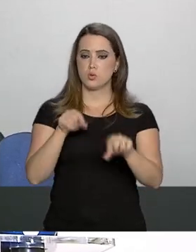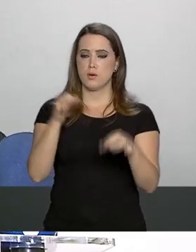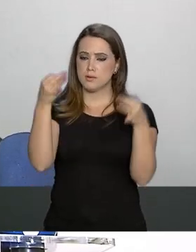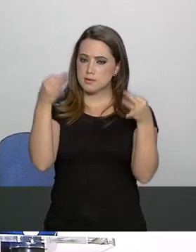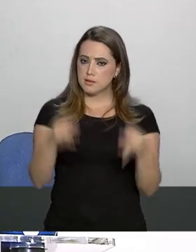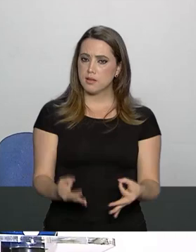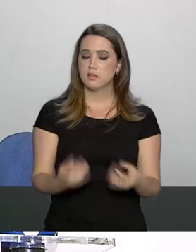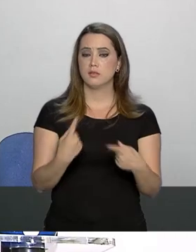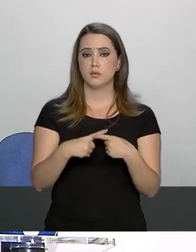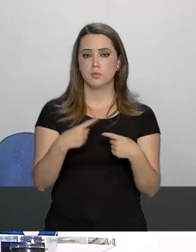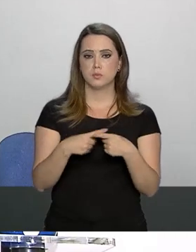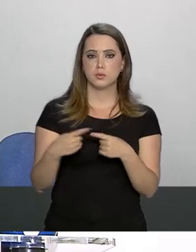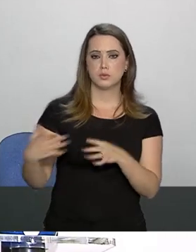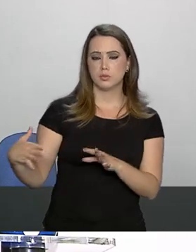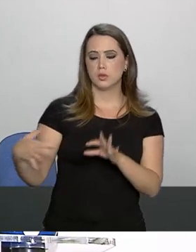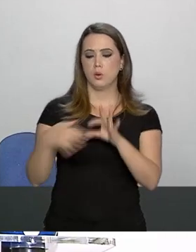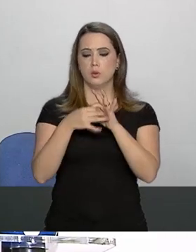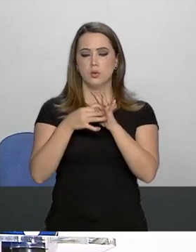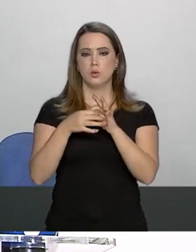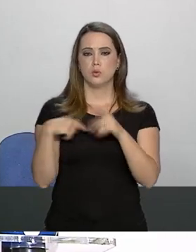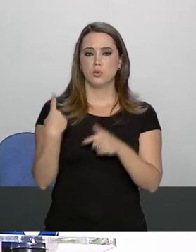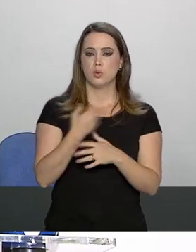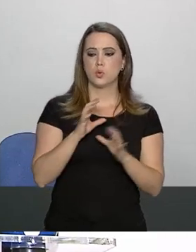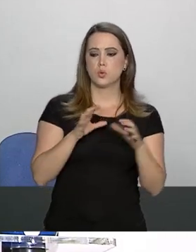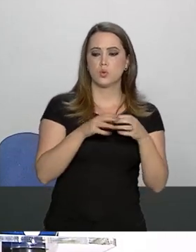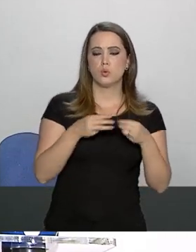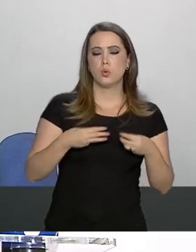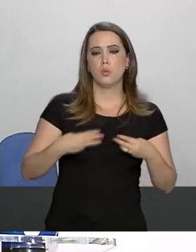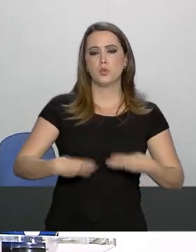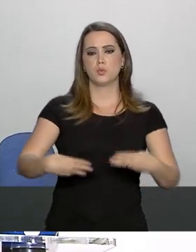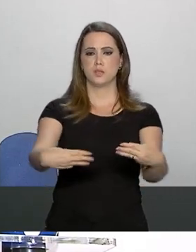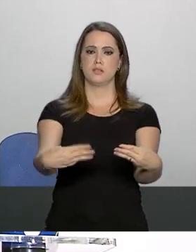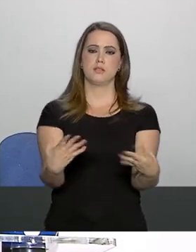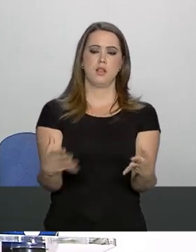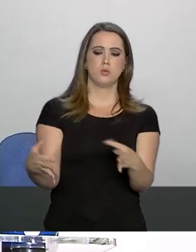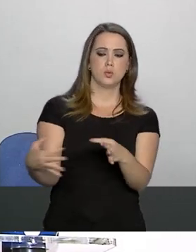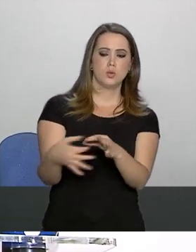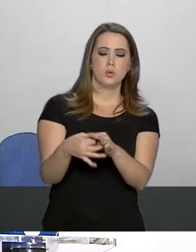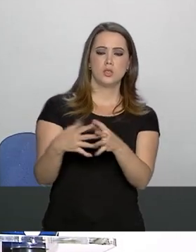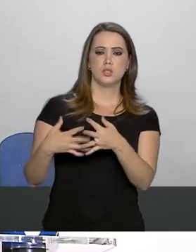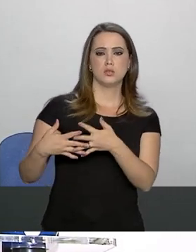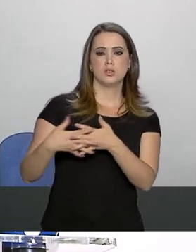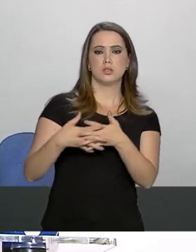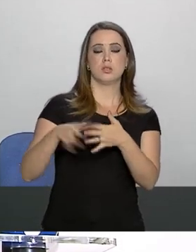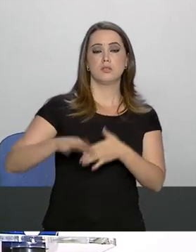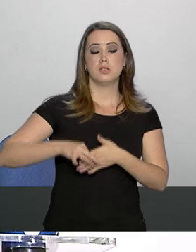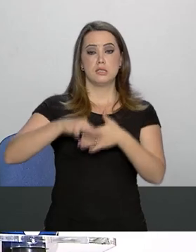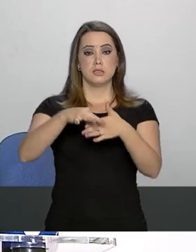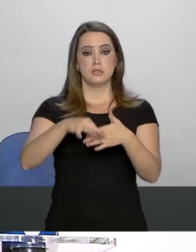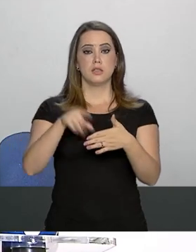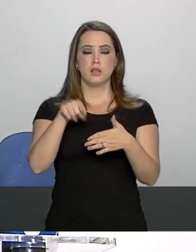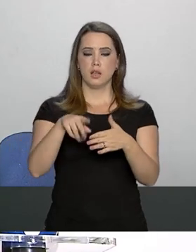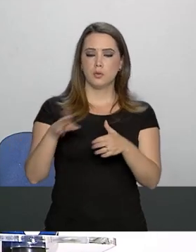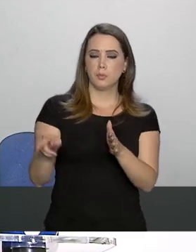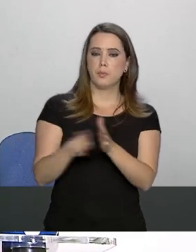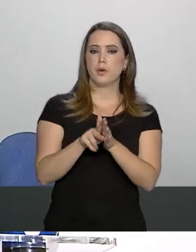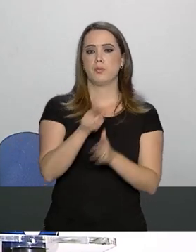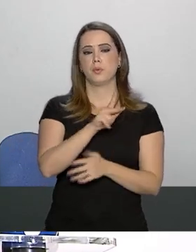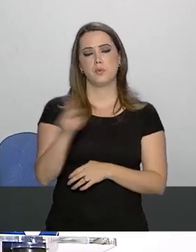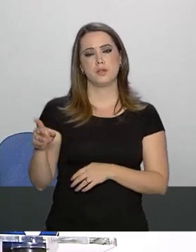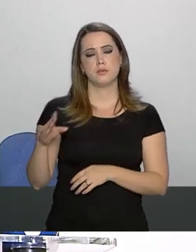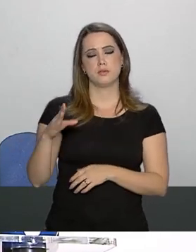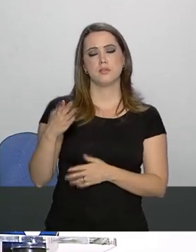fruto dessa sinergia do nosso ministério do trabalho em conjunto liderado naturalmente por ele essa